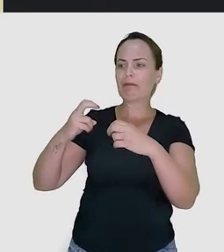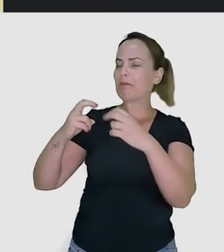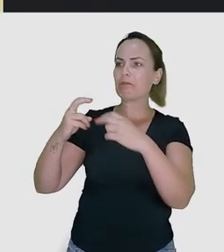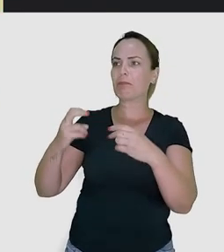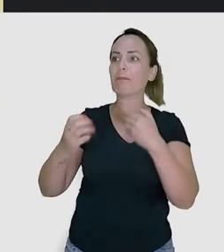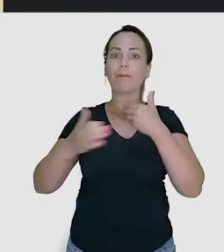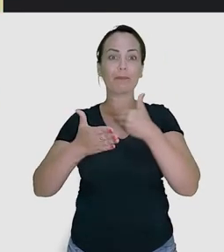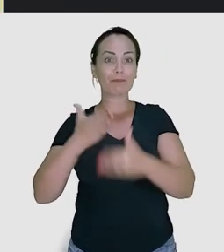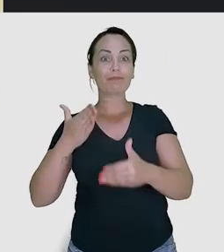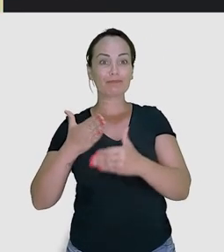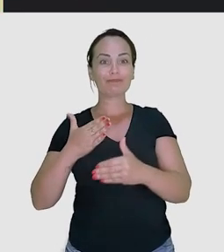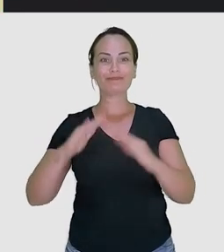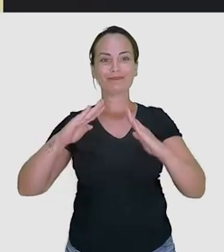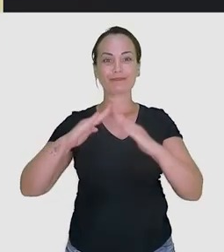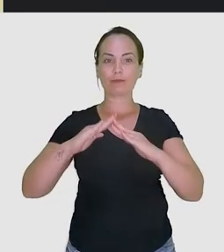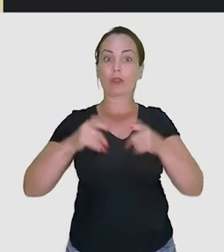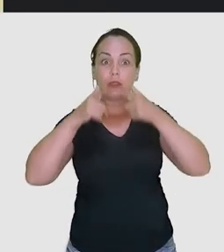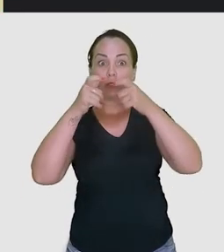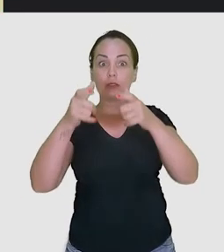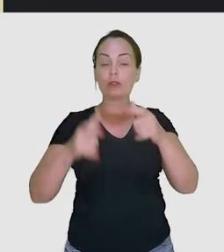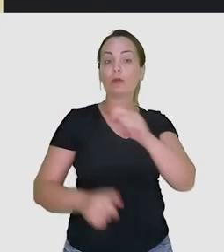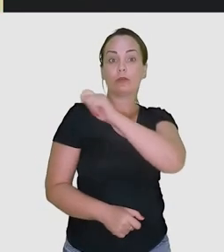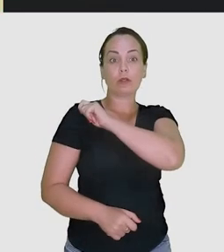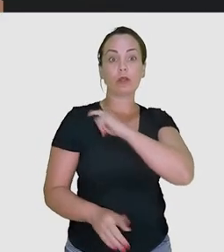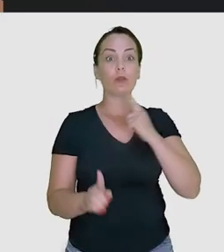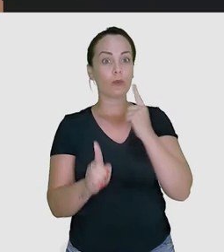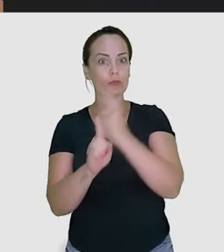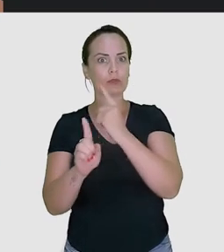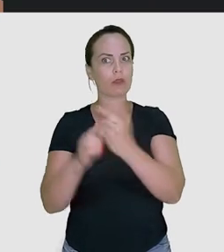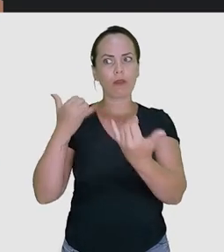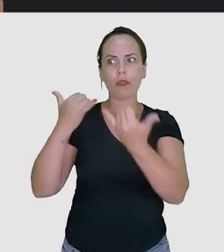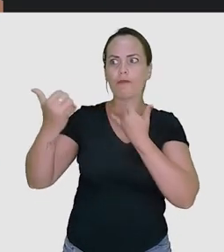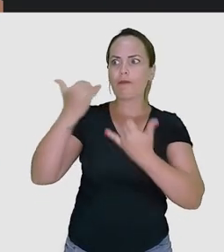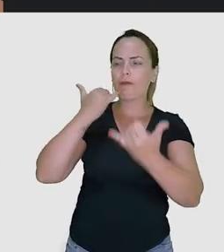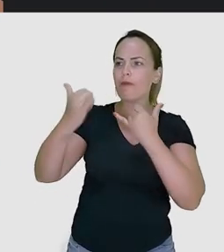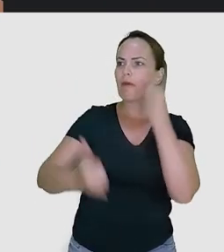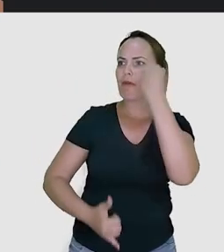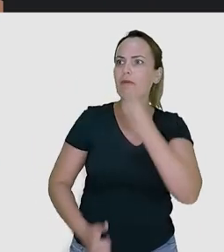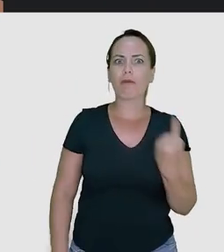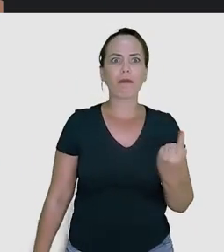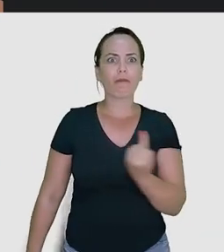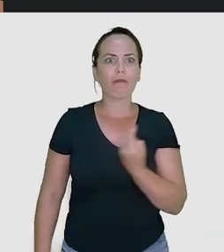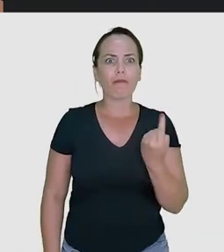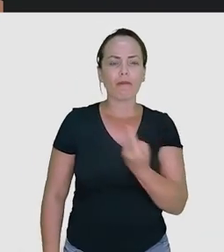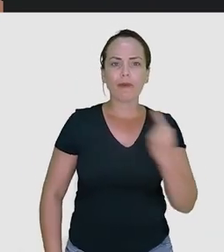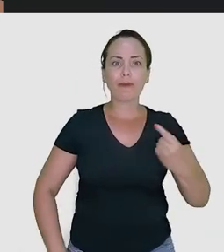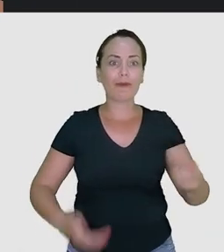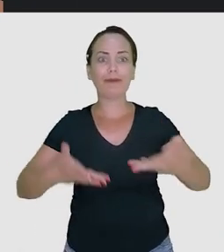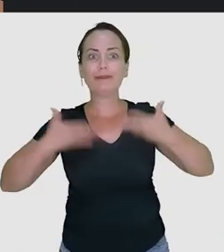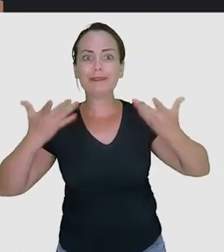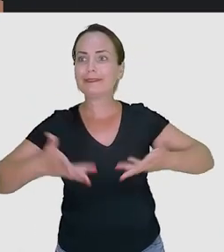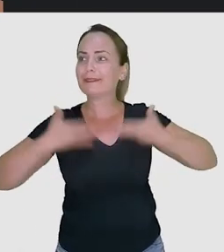perdido num antigo parque de diversões perto da sua casa. O mais interessante dessa história é que quando os alunos foram encontrados, eles